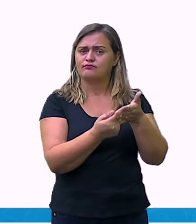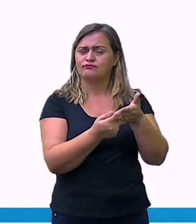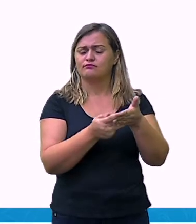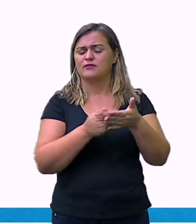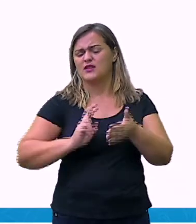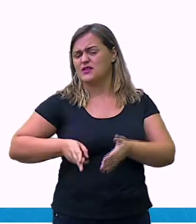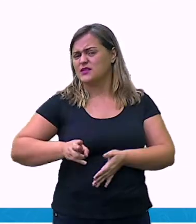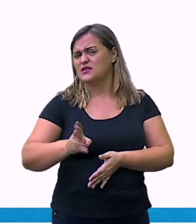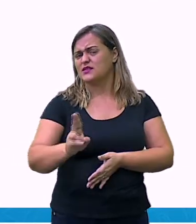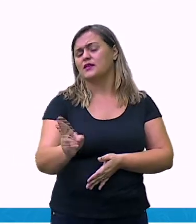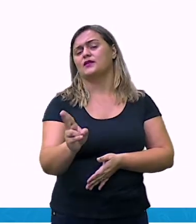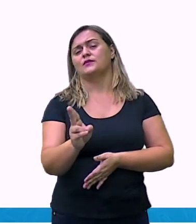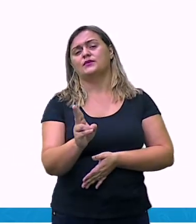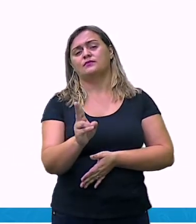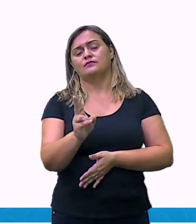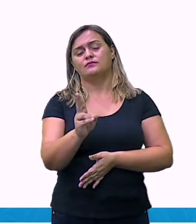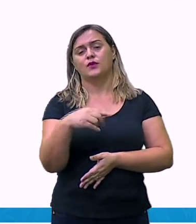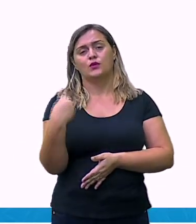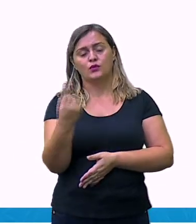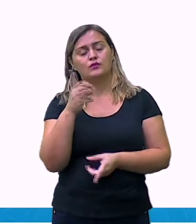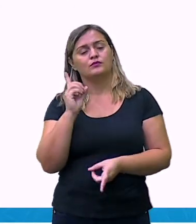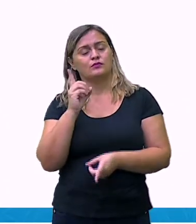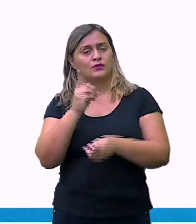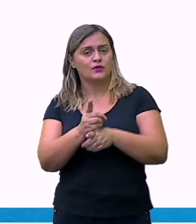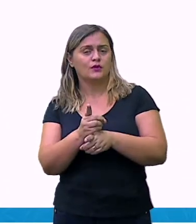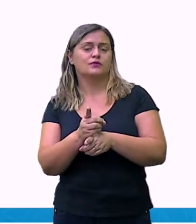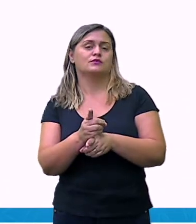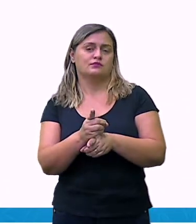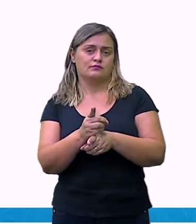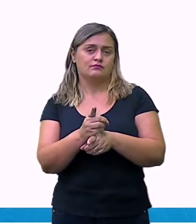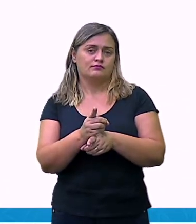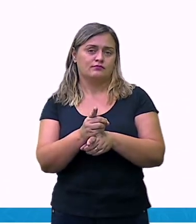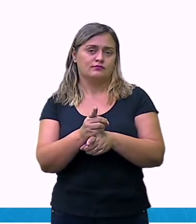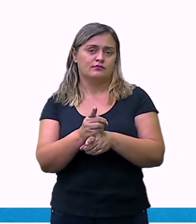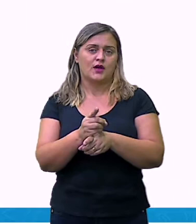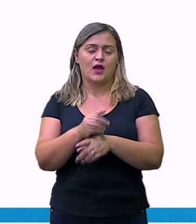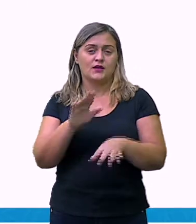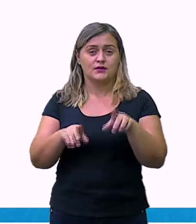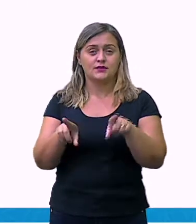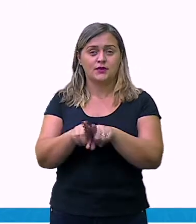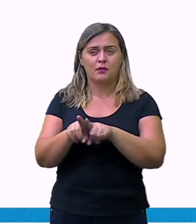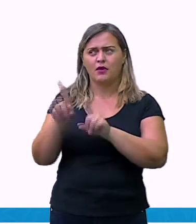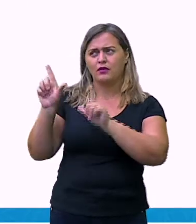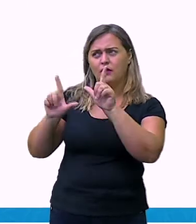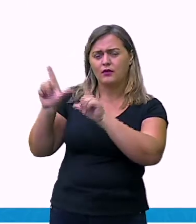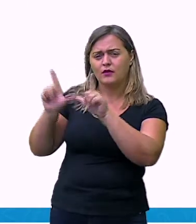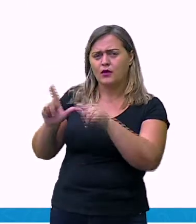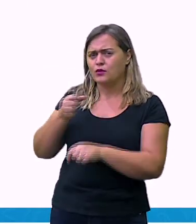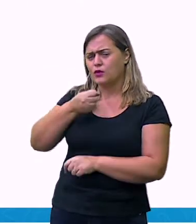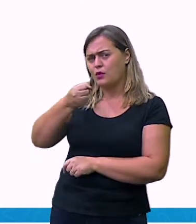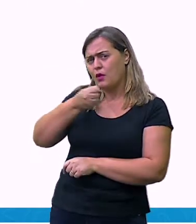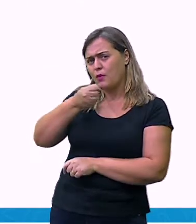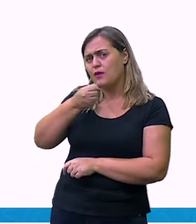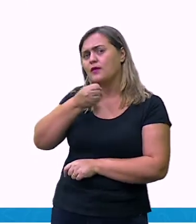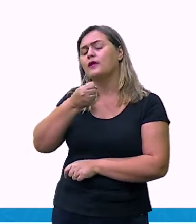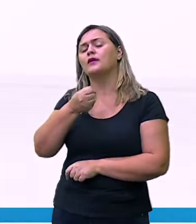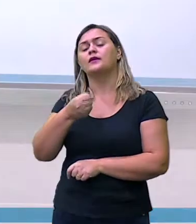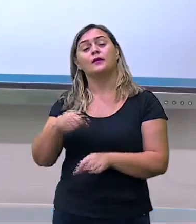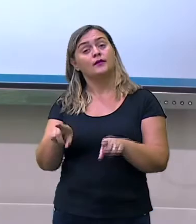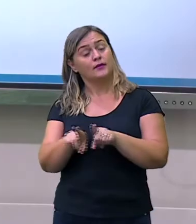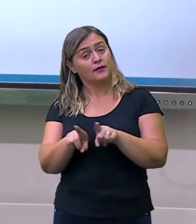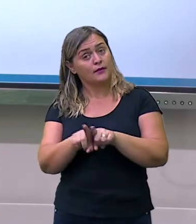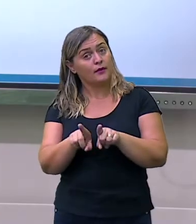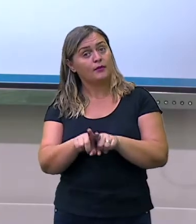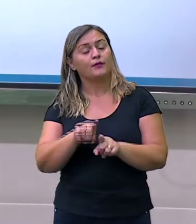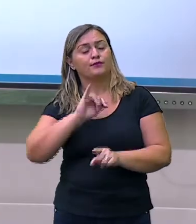principalmente em jornais, nas reportagens que nós assistimos, nas revistas que nós vimos nos nossos